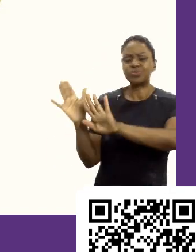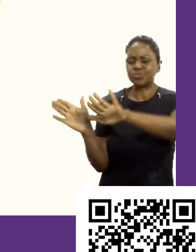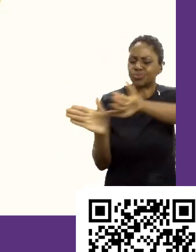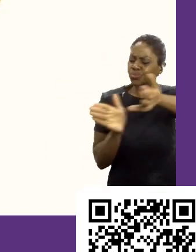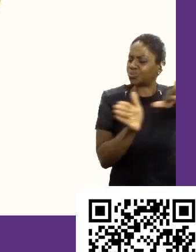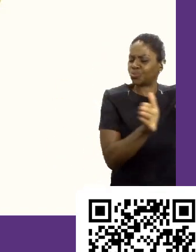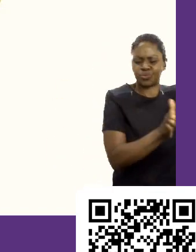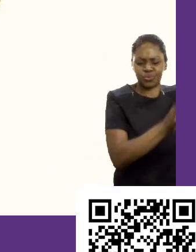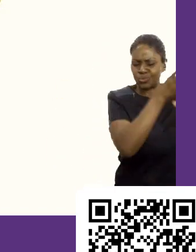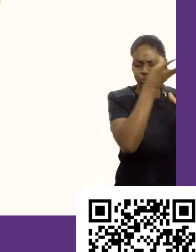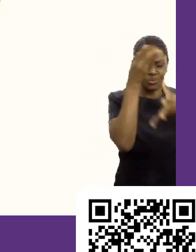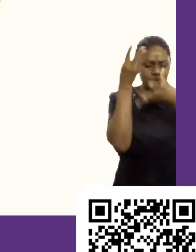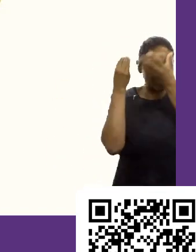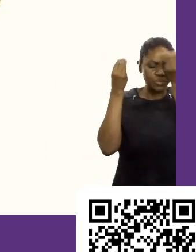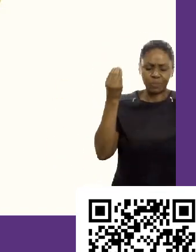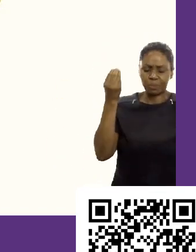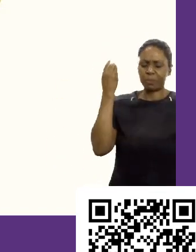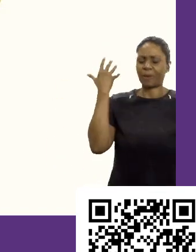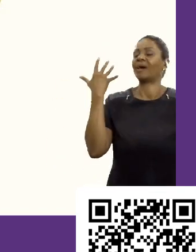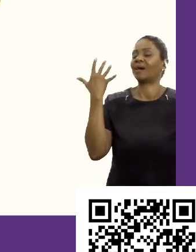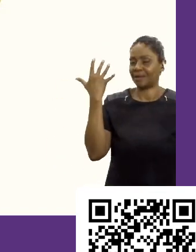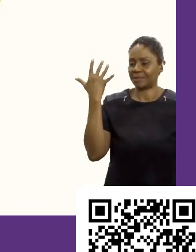tudo. Esquece tudo.